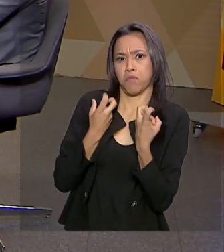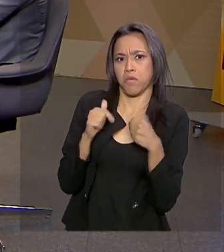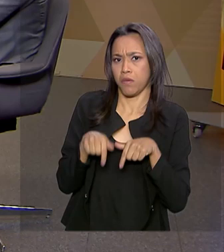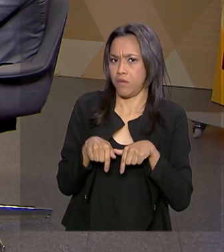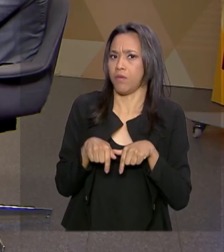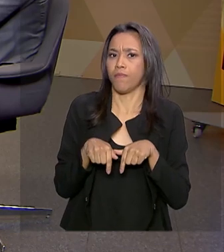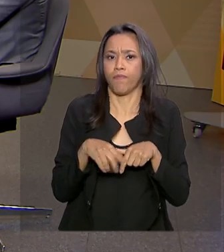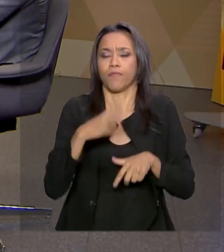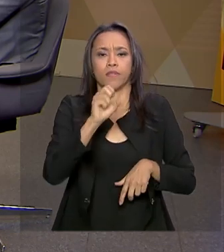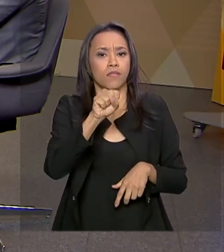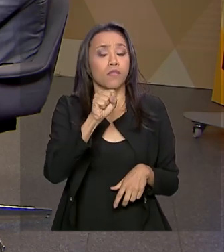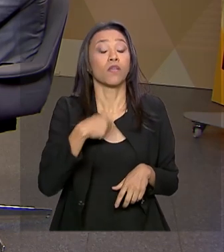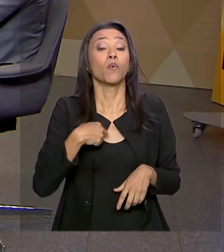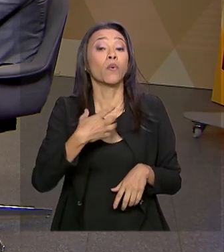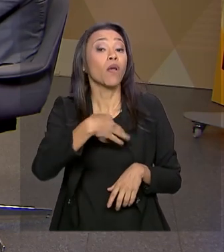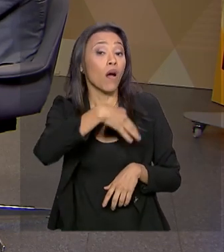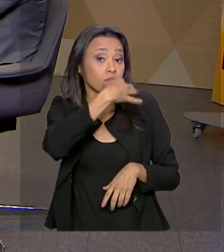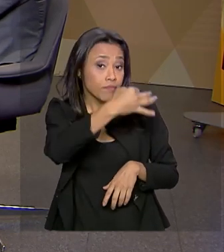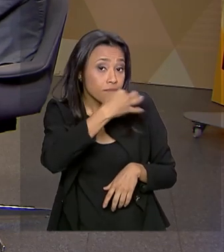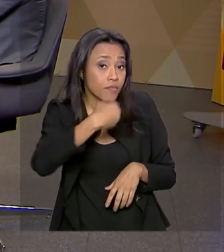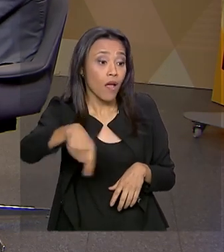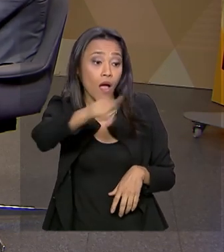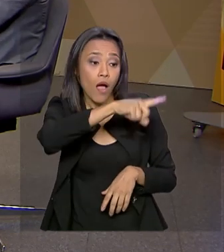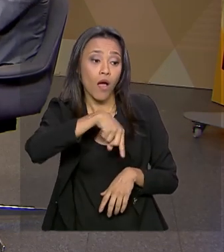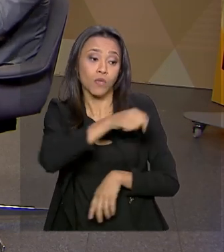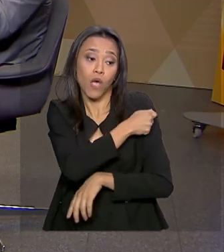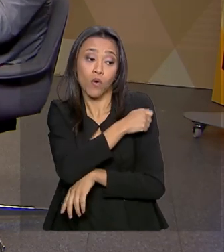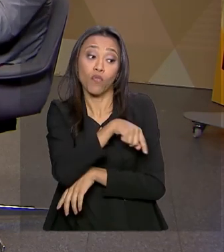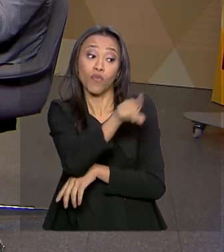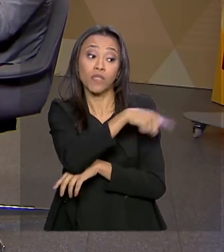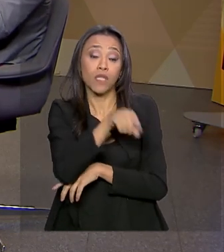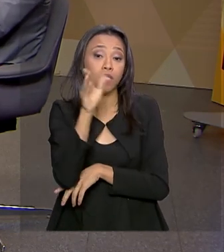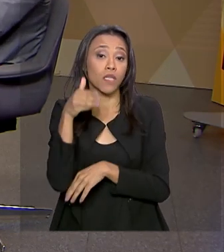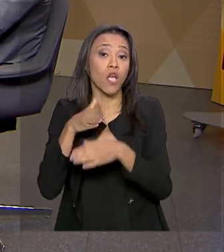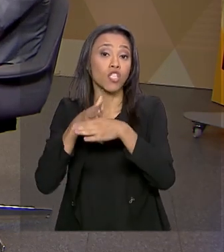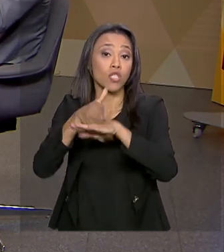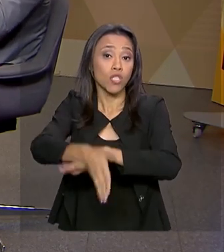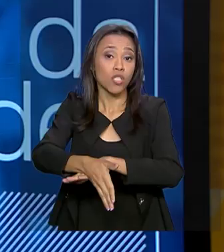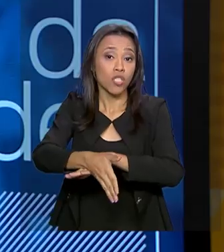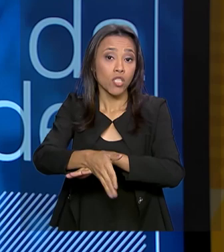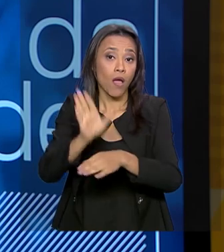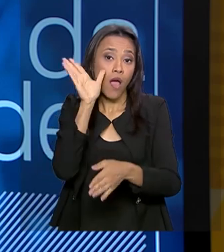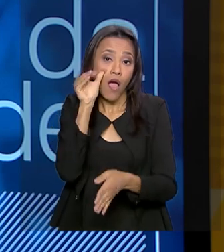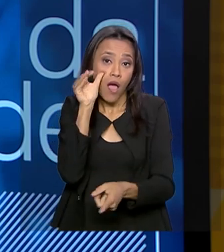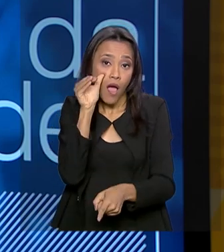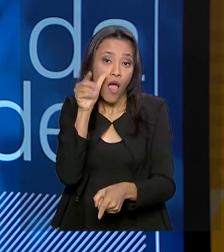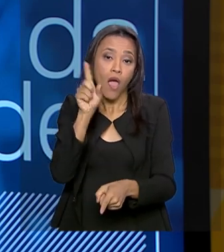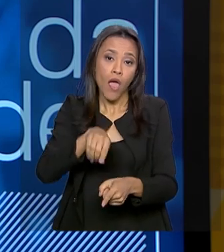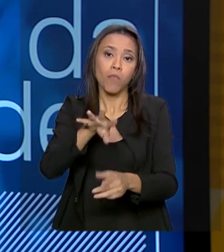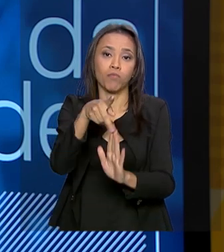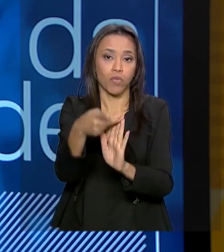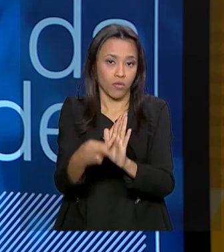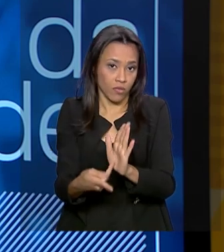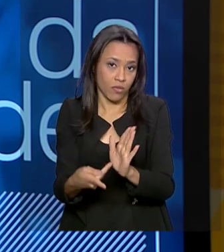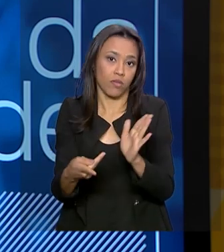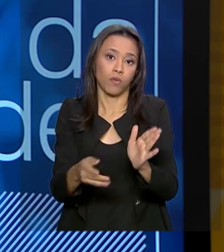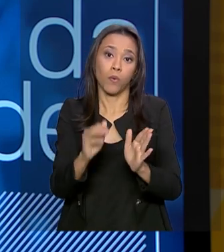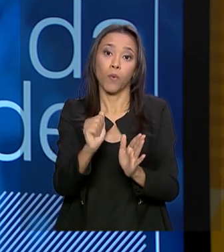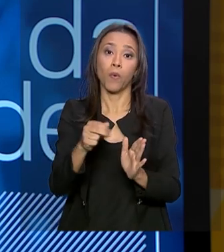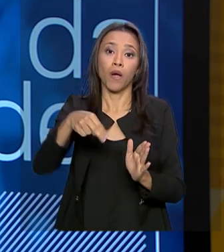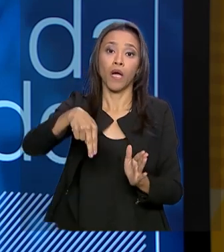a gente sugere, especialmente para os alunos, né? É que eles sempre consultem a fonte primária. Qual a fonte primária? É o anteprojeto que a gente botou na